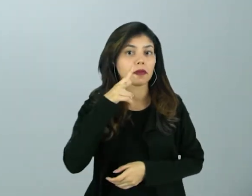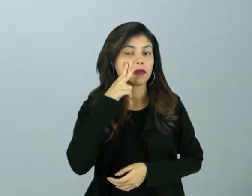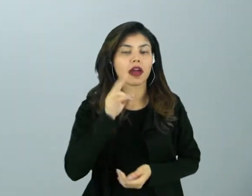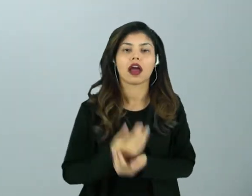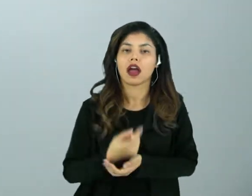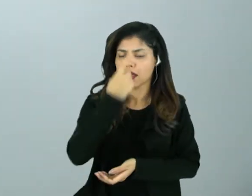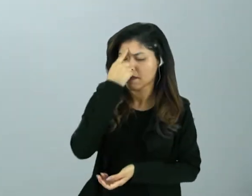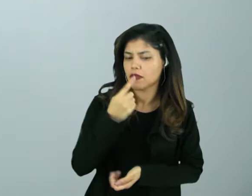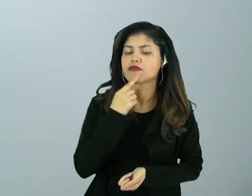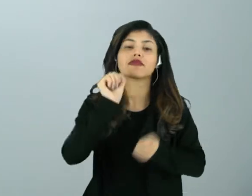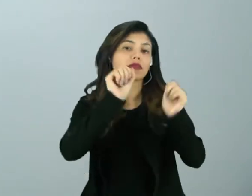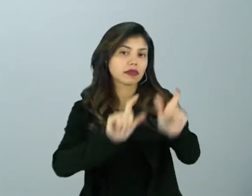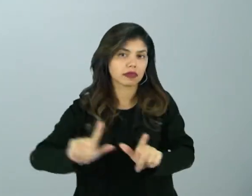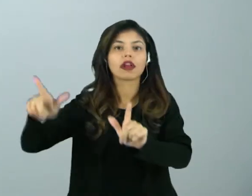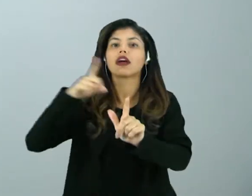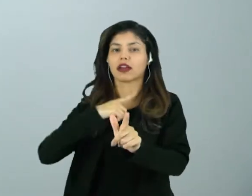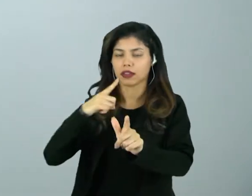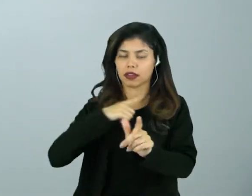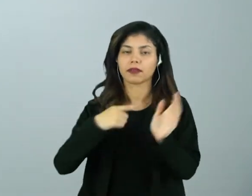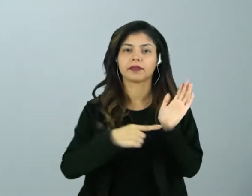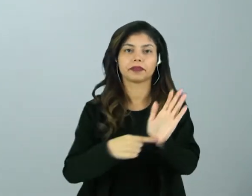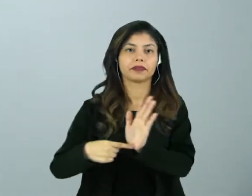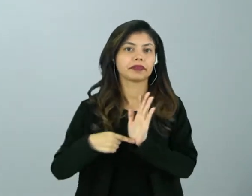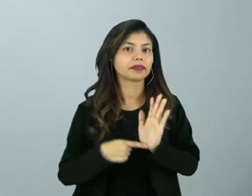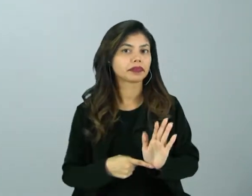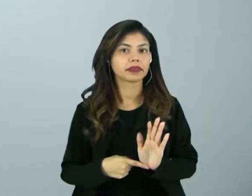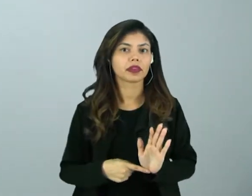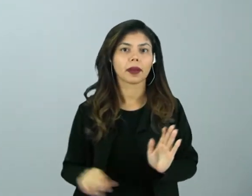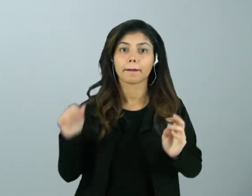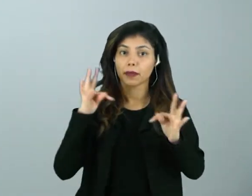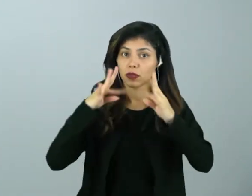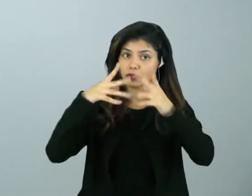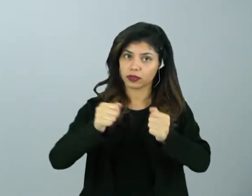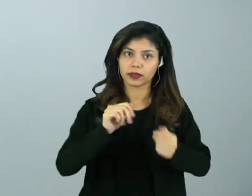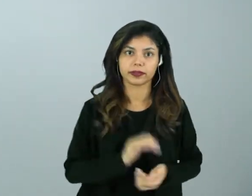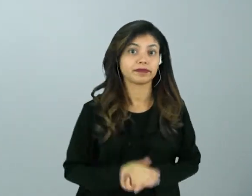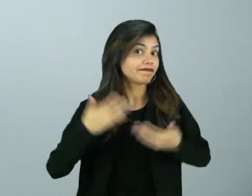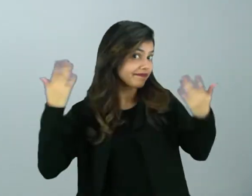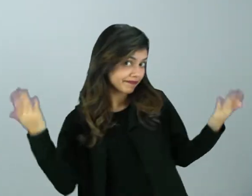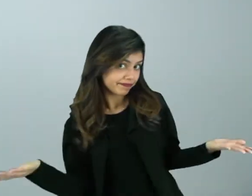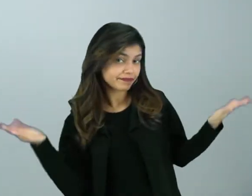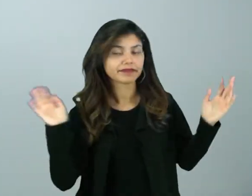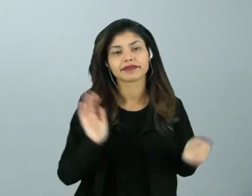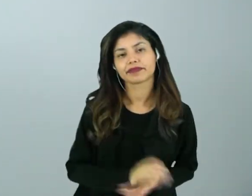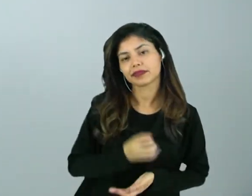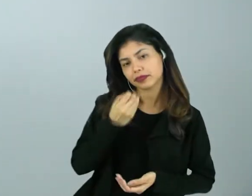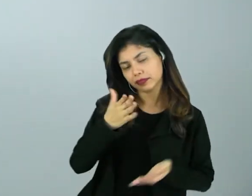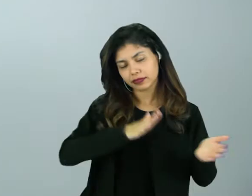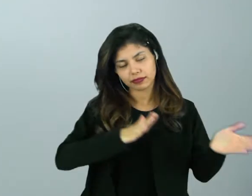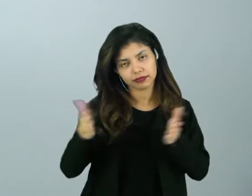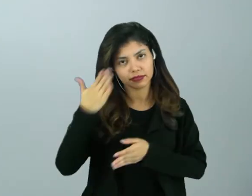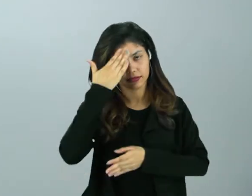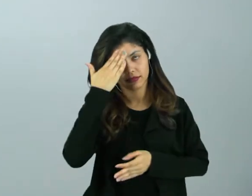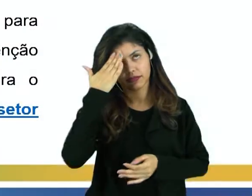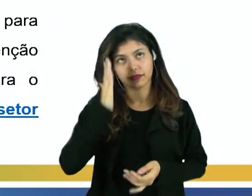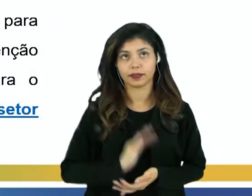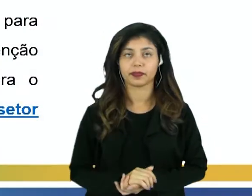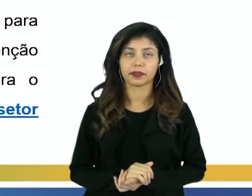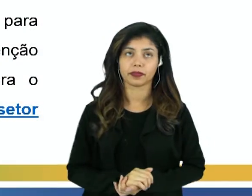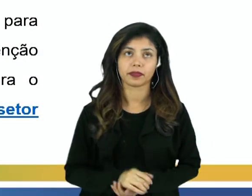figura ilustrativa que você vai tirar as suas dúvidas por completo. Pelo menos, uma boa parte você vai conseguir.